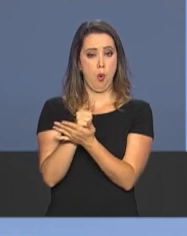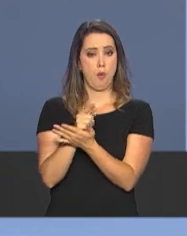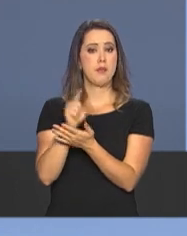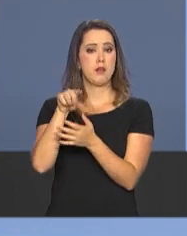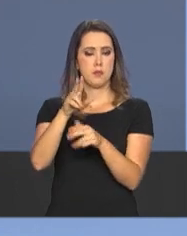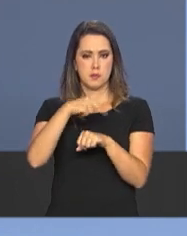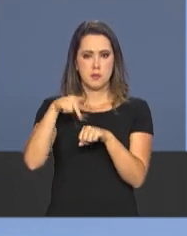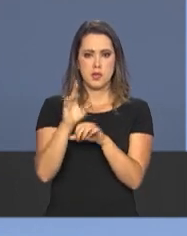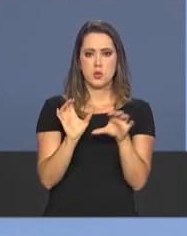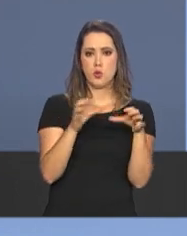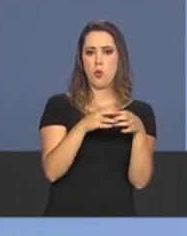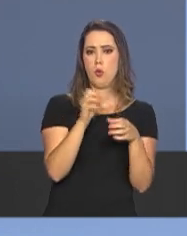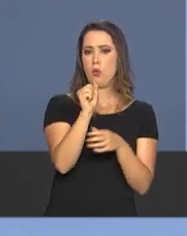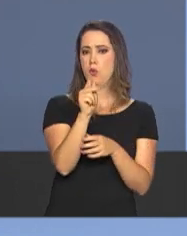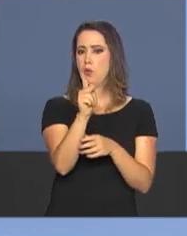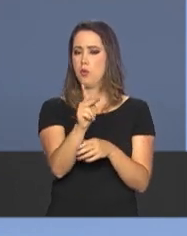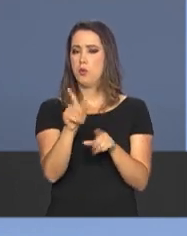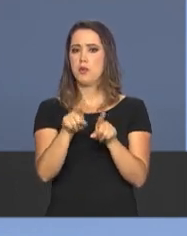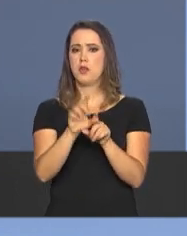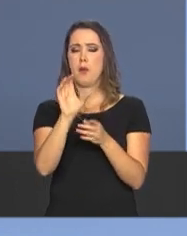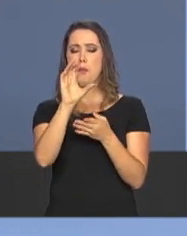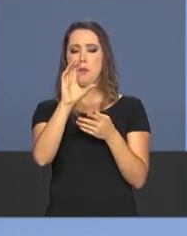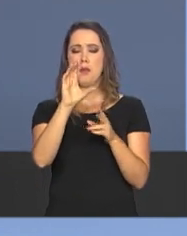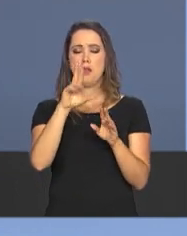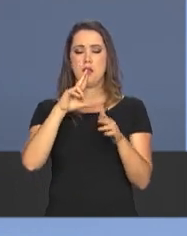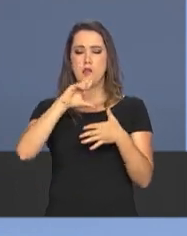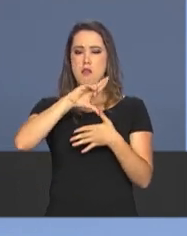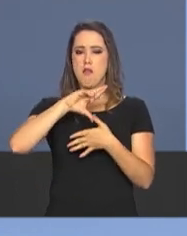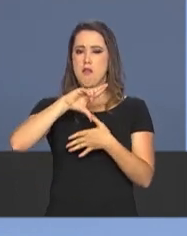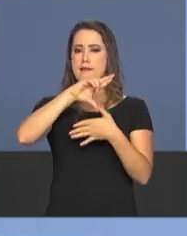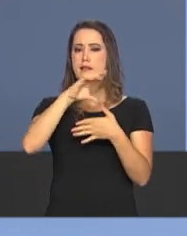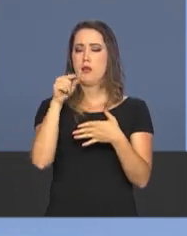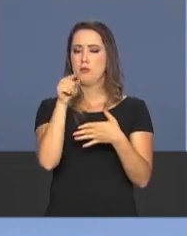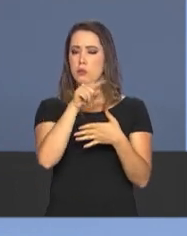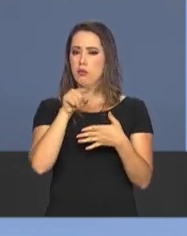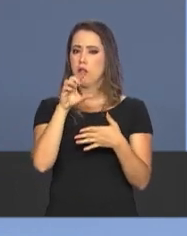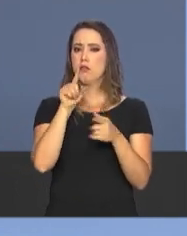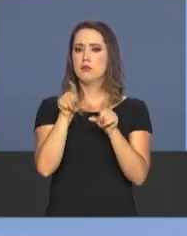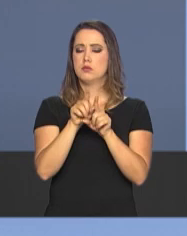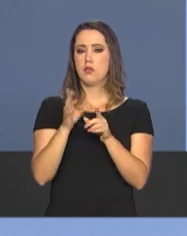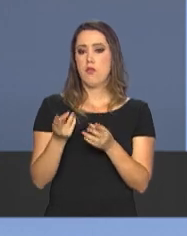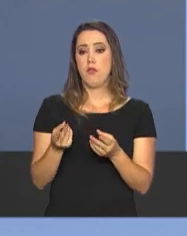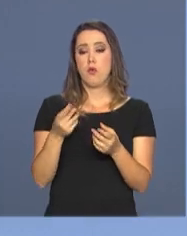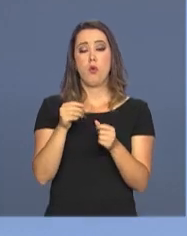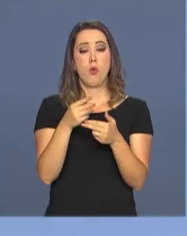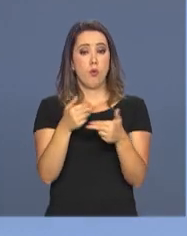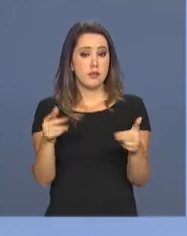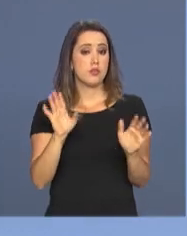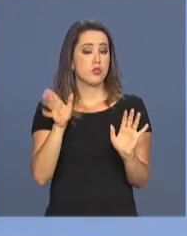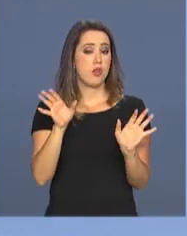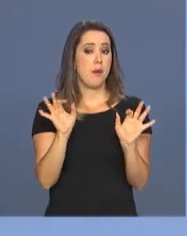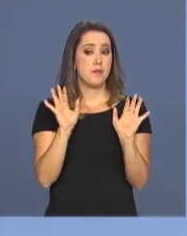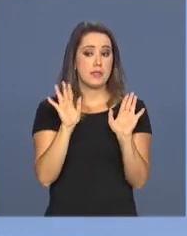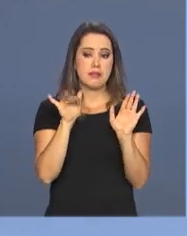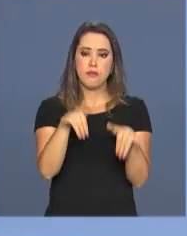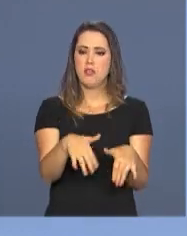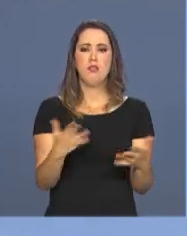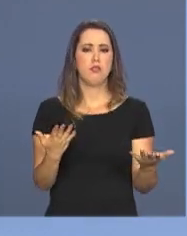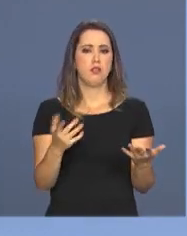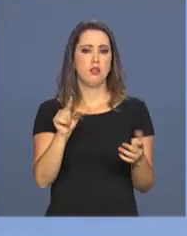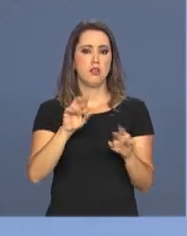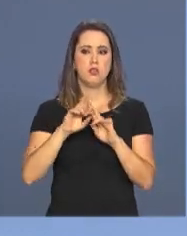Aliança do Pacífico e Caribe são produtos manufaturados com maior valor agregado. Diferente, por exemplo, das